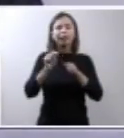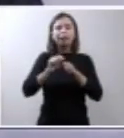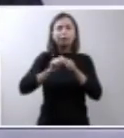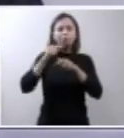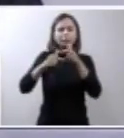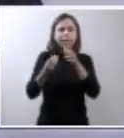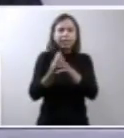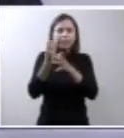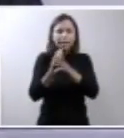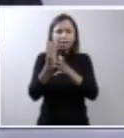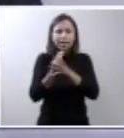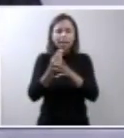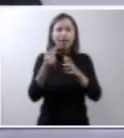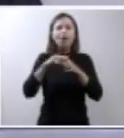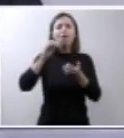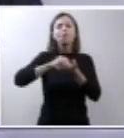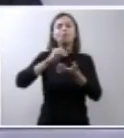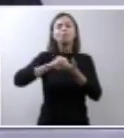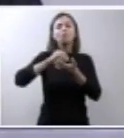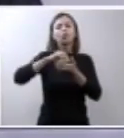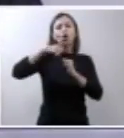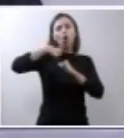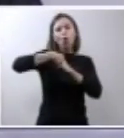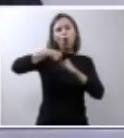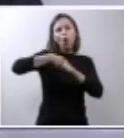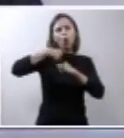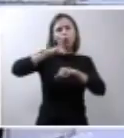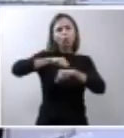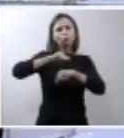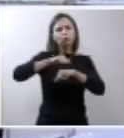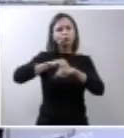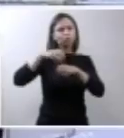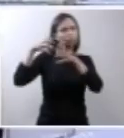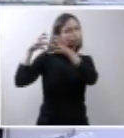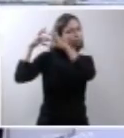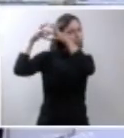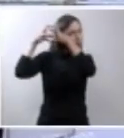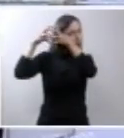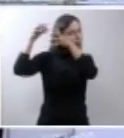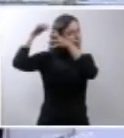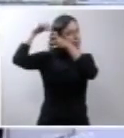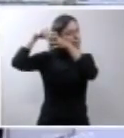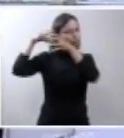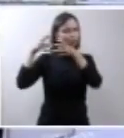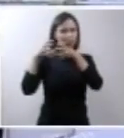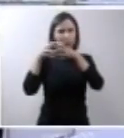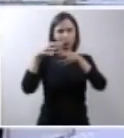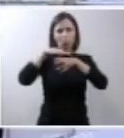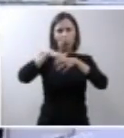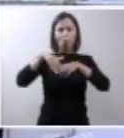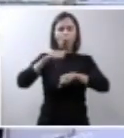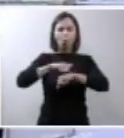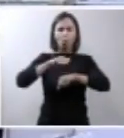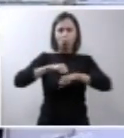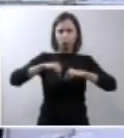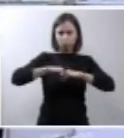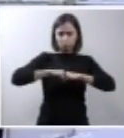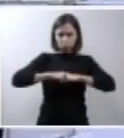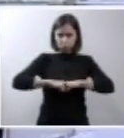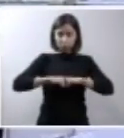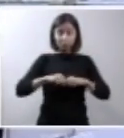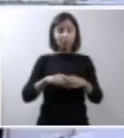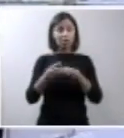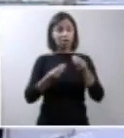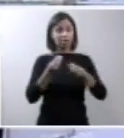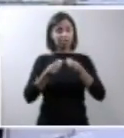parcial dos ossos que formam a calota craniana, os ossos do crânio. A partir disso, nós temos